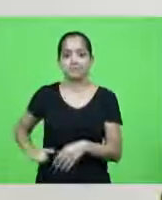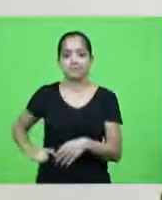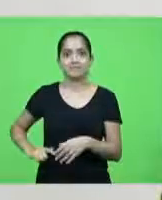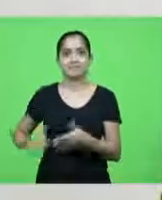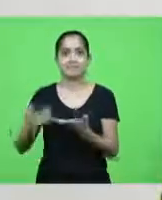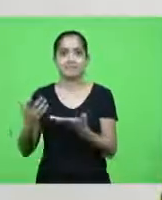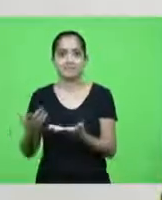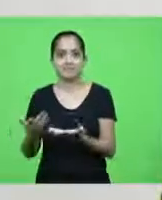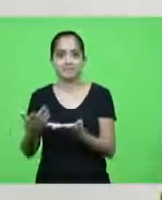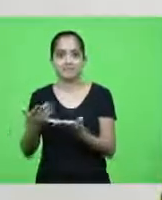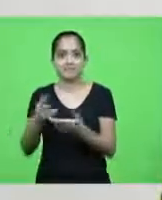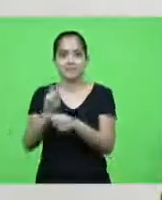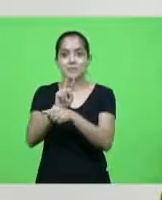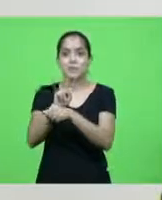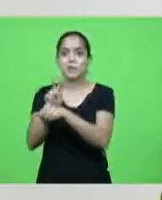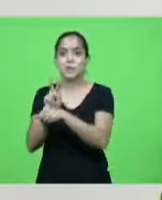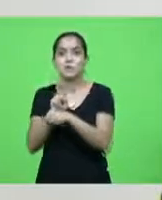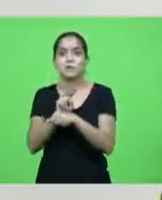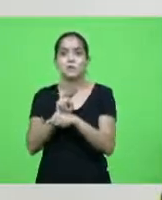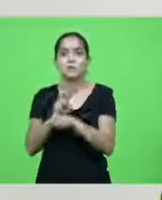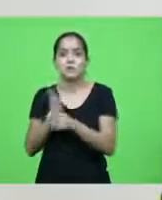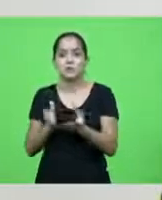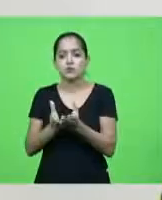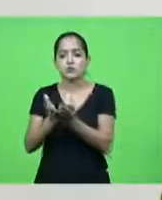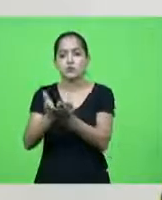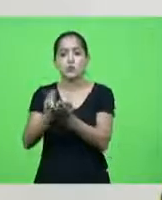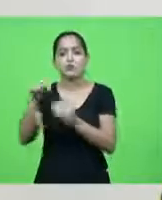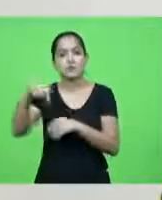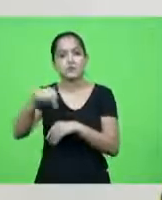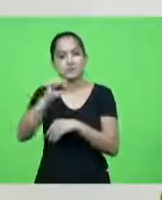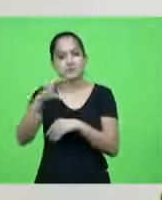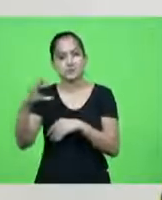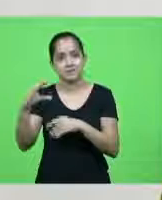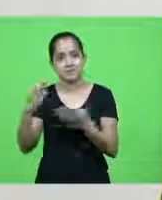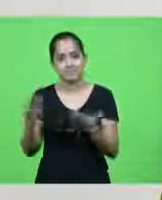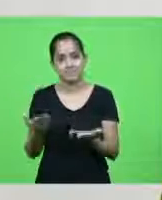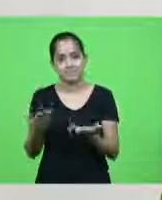Catarina não não vocês estão de sacanagem